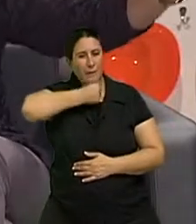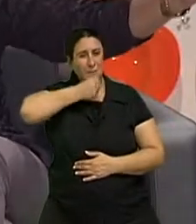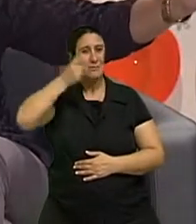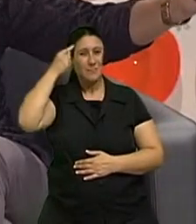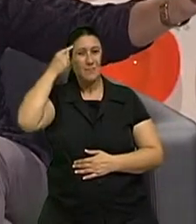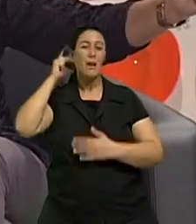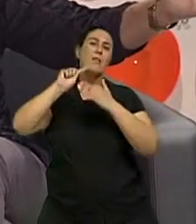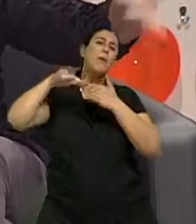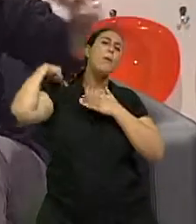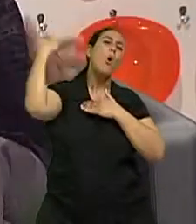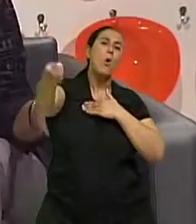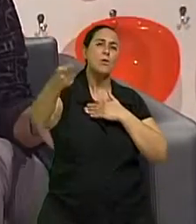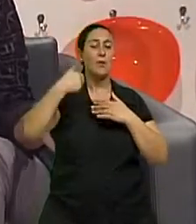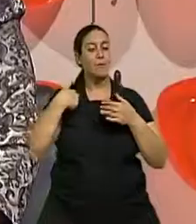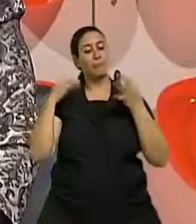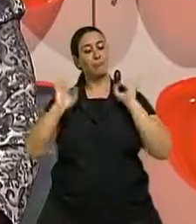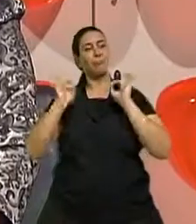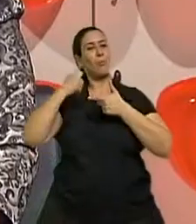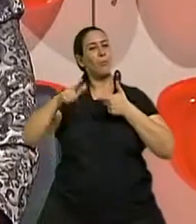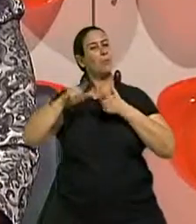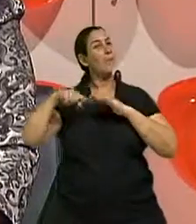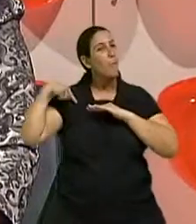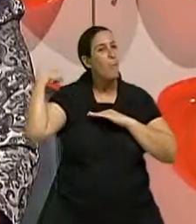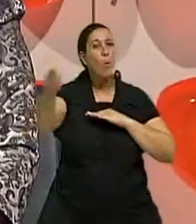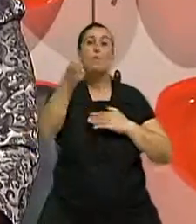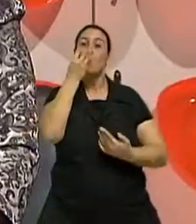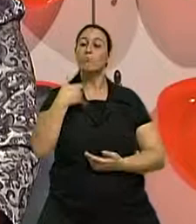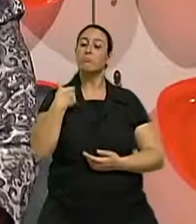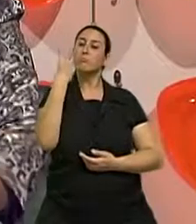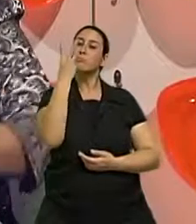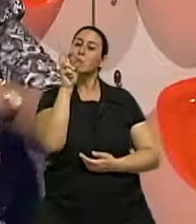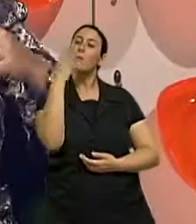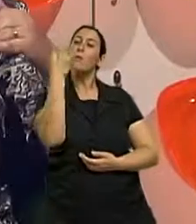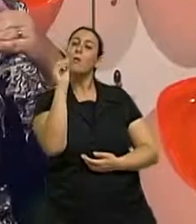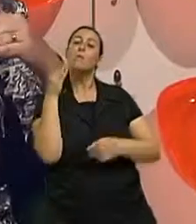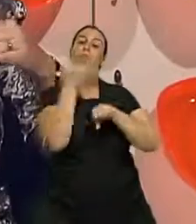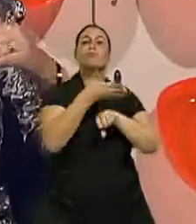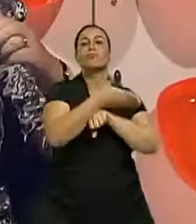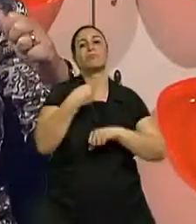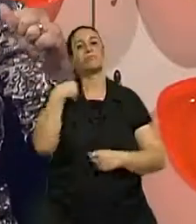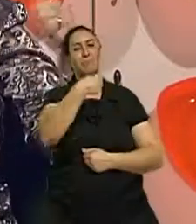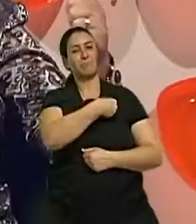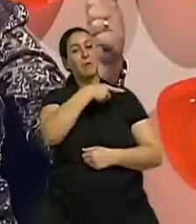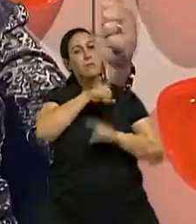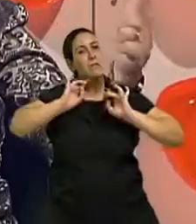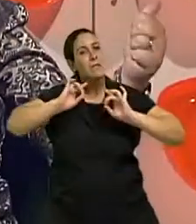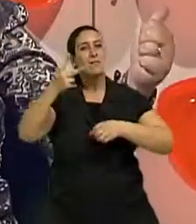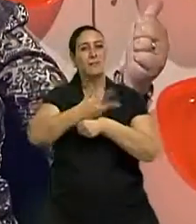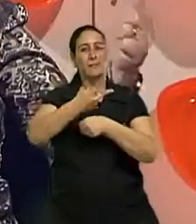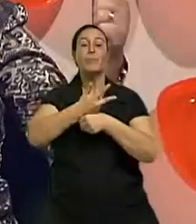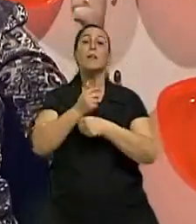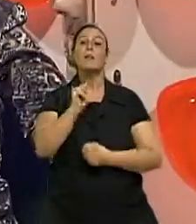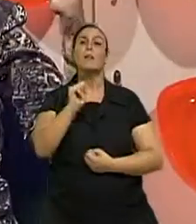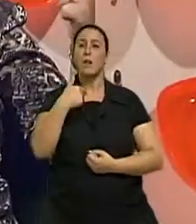bem mais tarde. Ou não ficar, né, doutora? É, assim, a menos, por exemplo, assim, eu tenho uma mãe